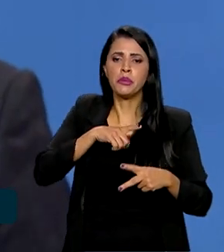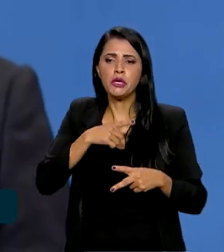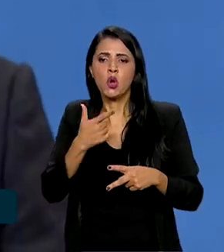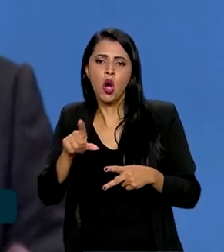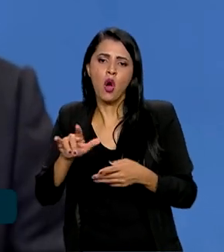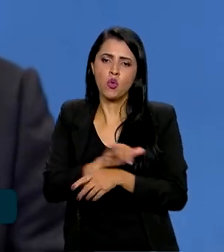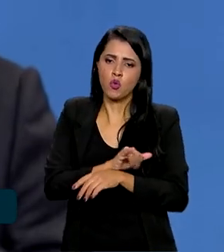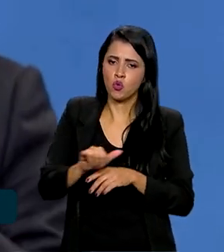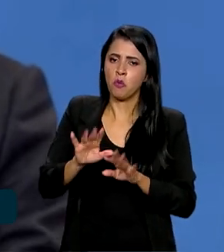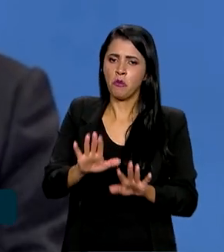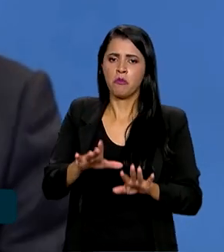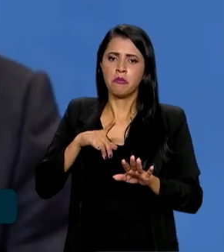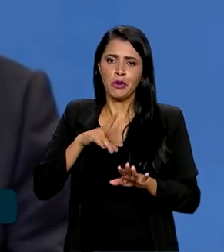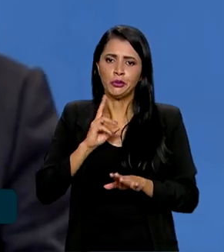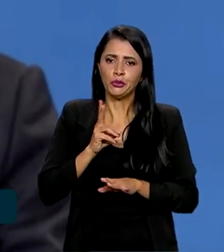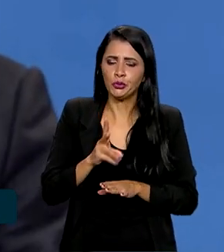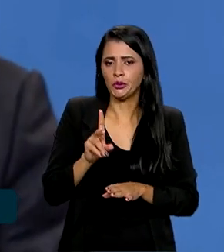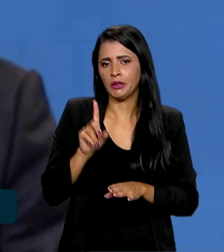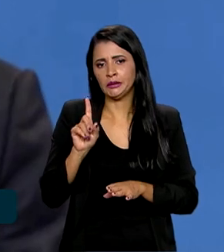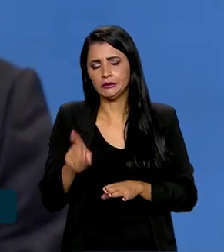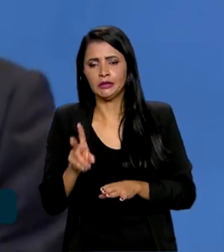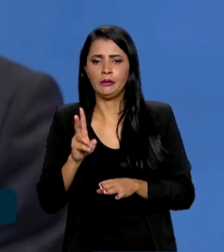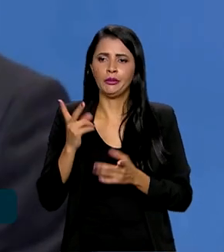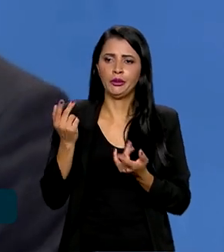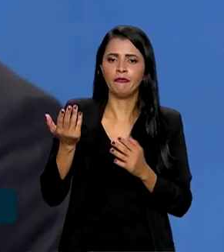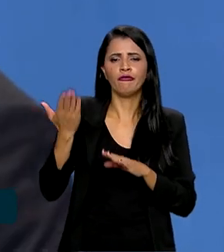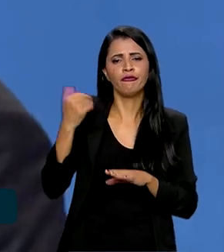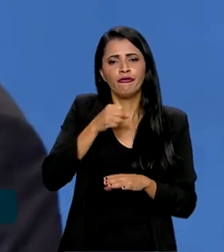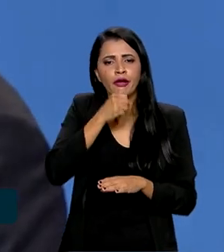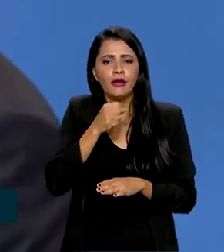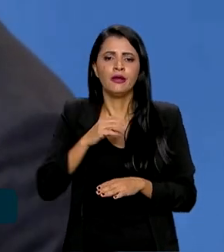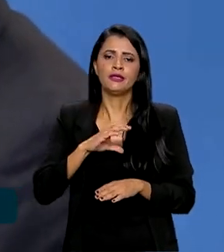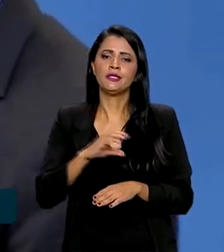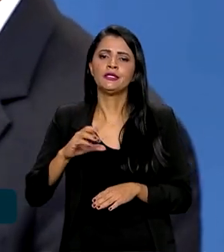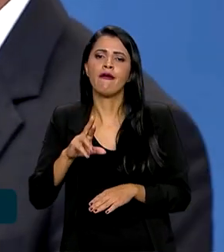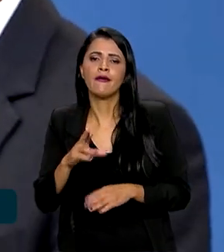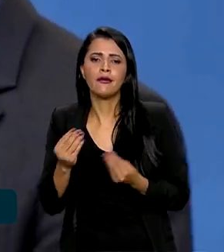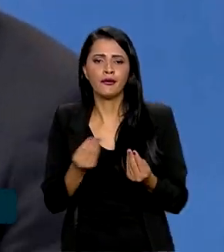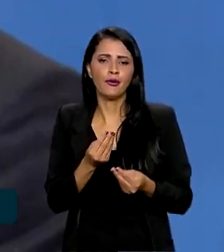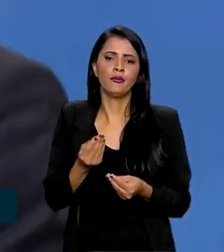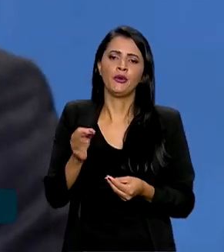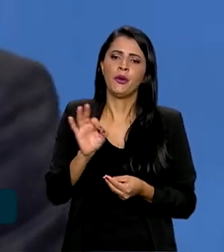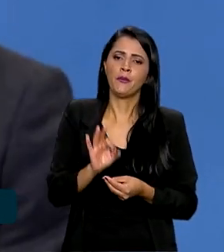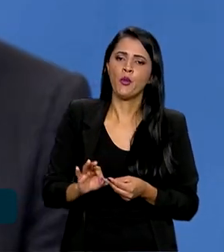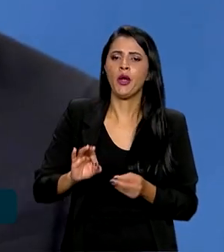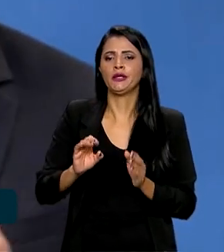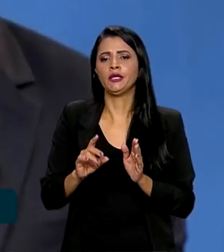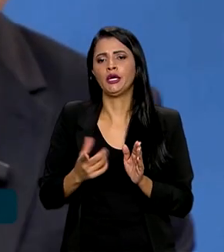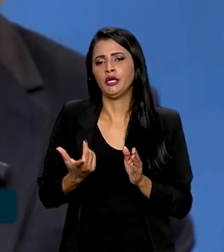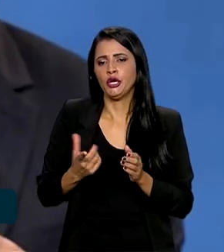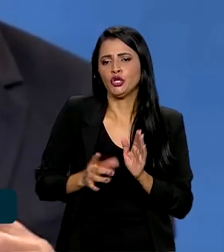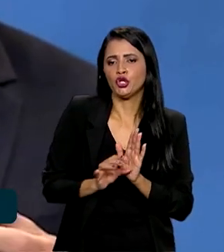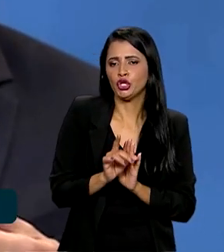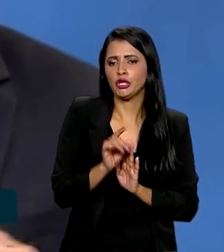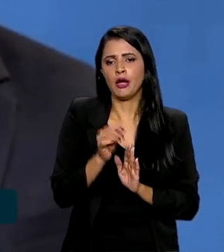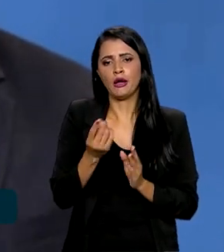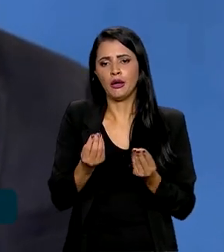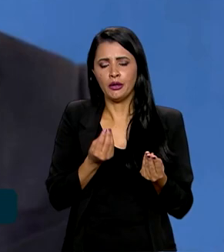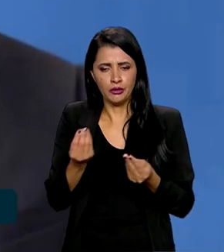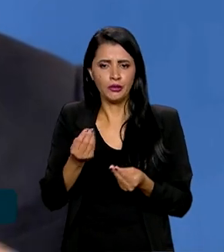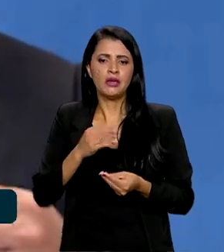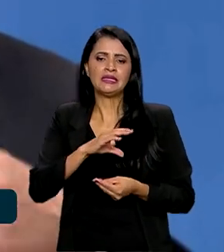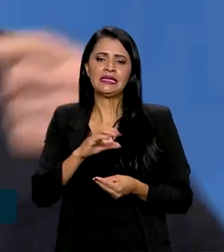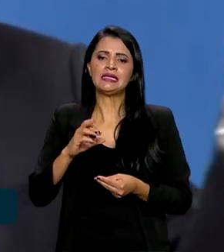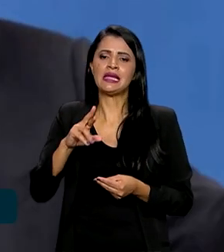recursos. Nós não podemos ficar na velha modelagem da CCR. Moeda digital. É, tem moeda digital. O CCR é uma